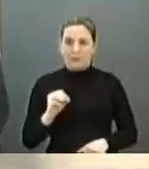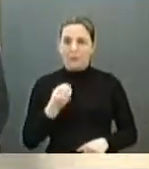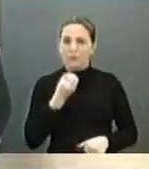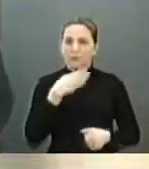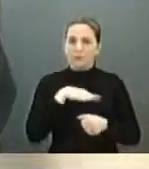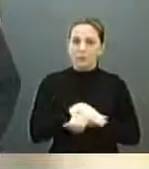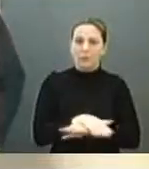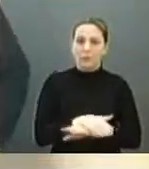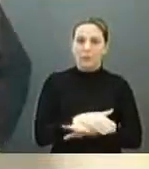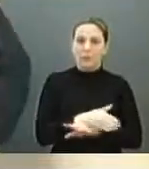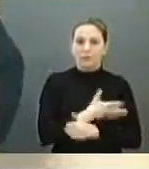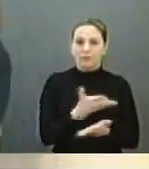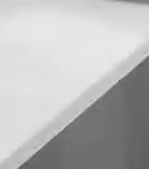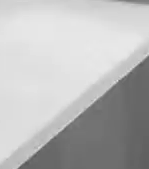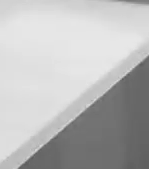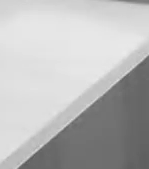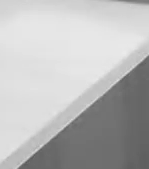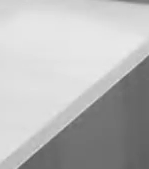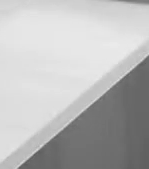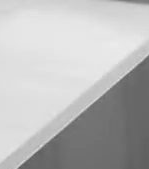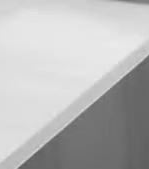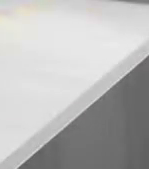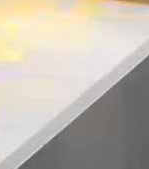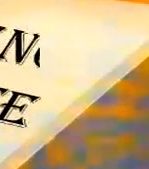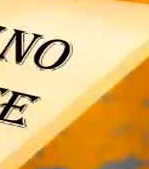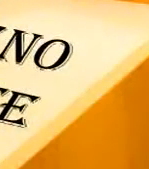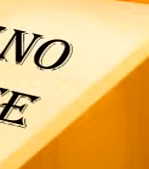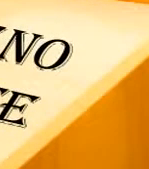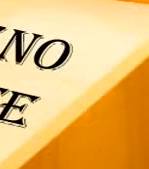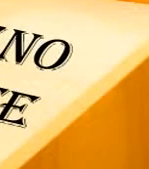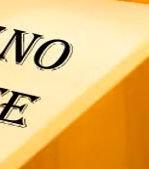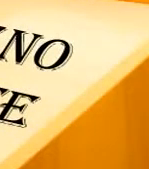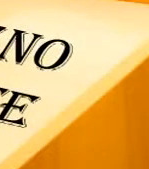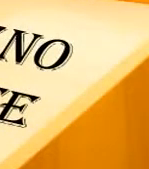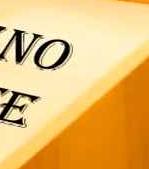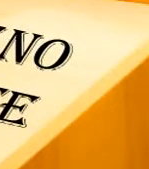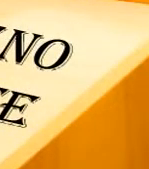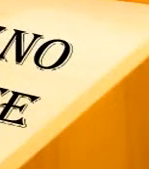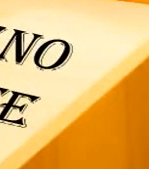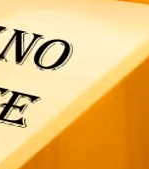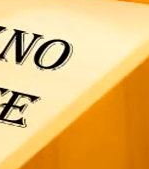Boa noite a todos e todas. Boa a todos e todas.